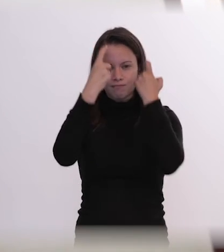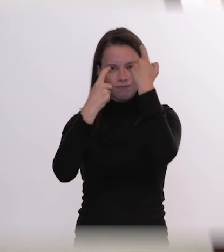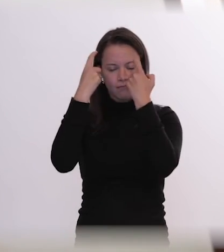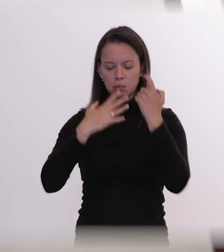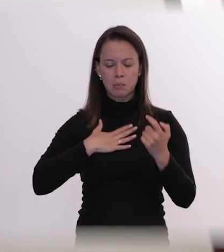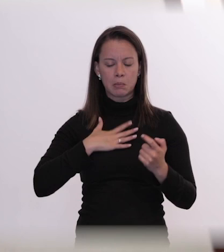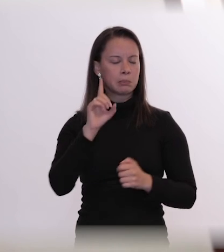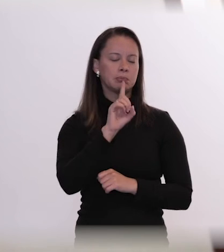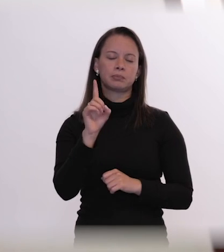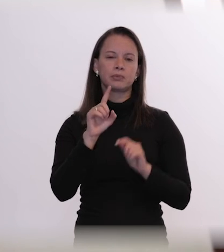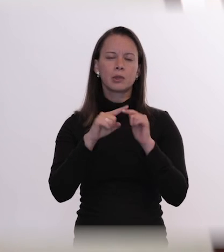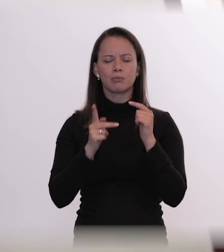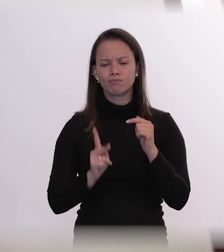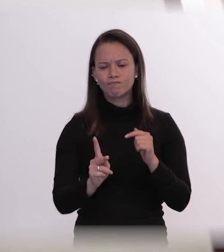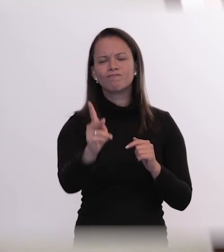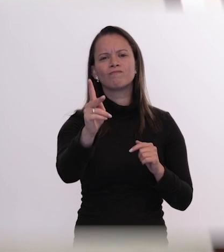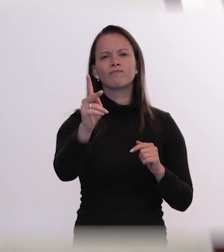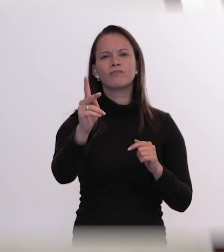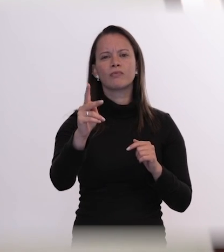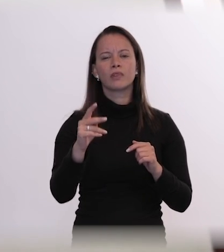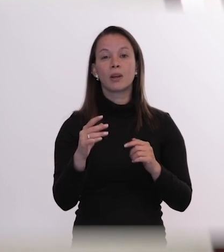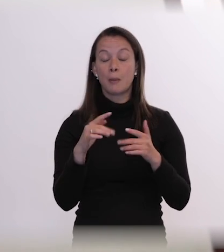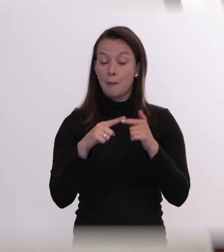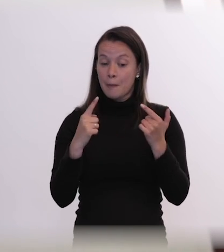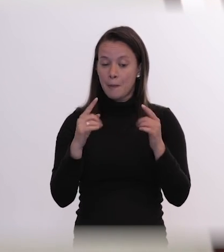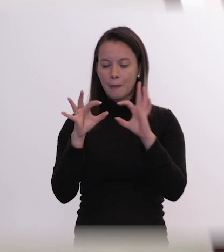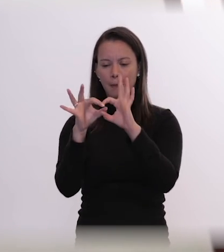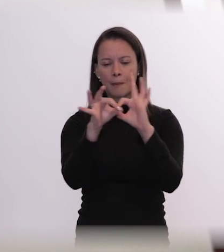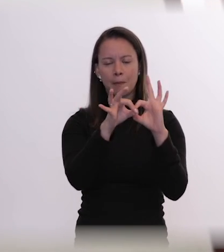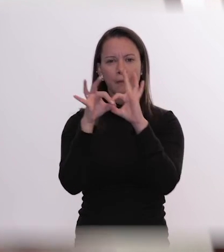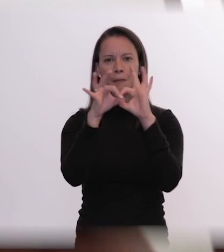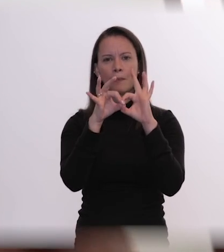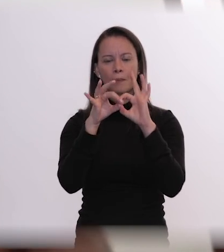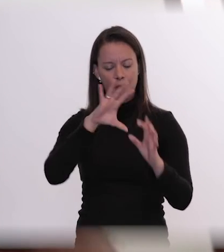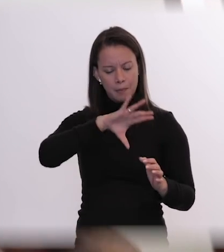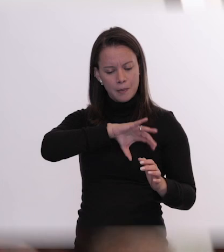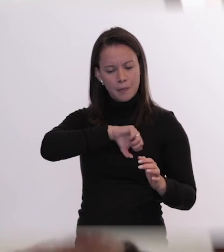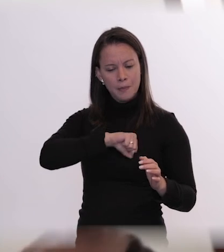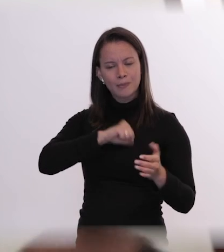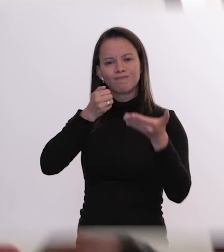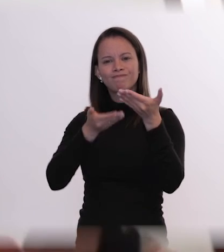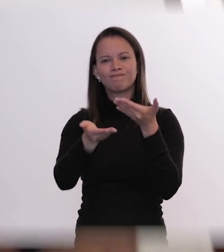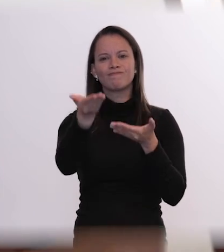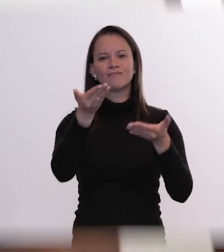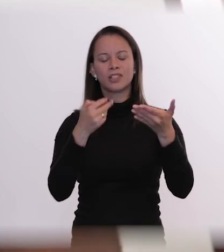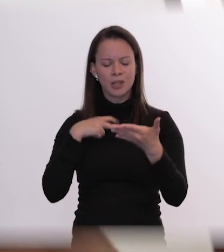mas façam por favor vivam a união e o amor e quando ele me diz isso